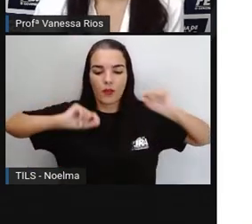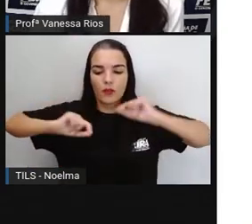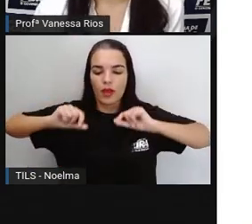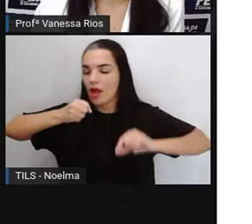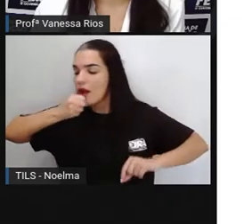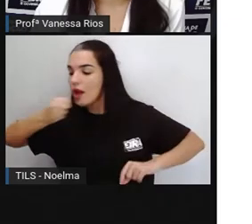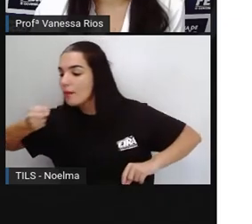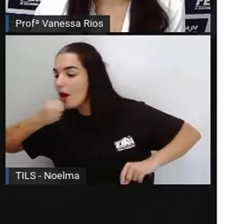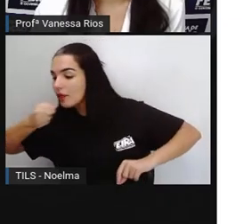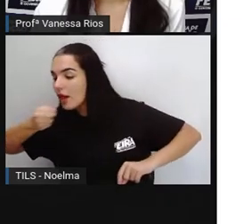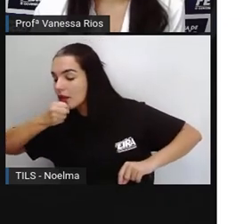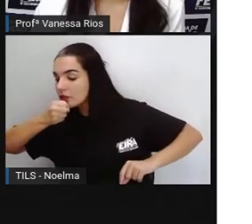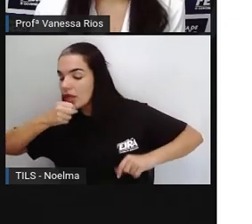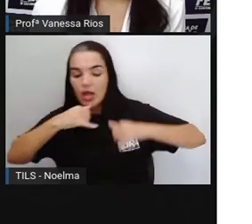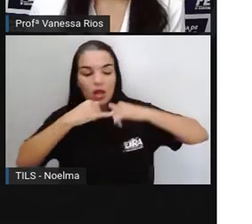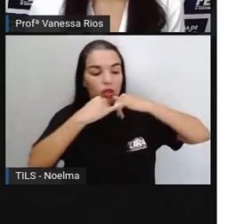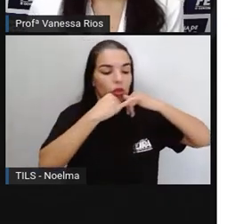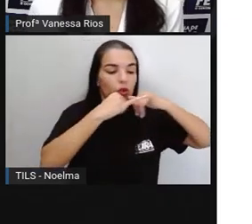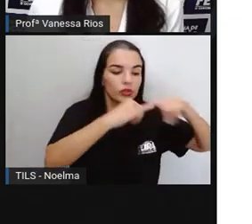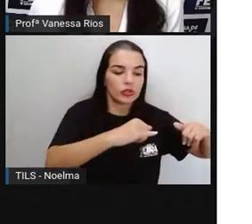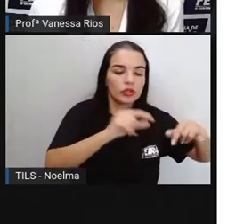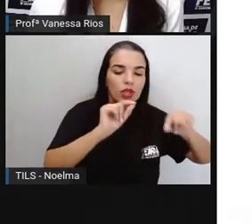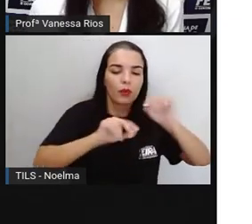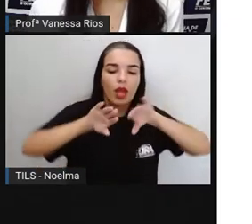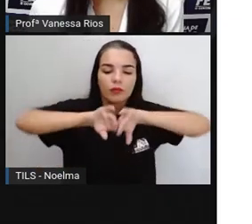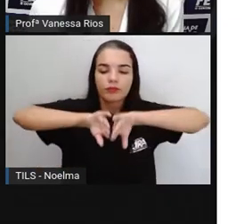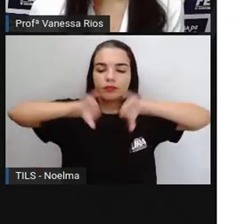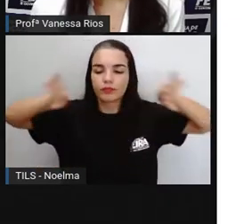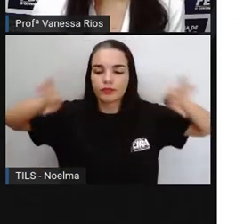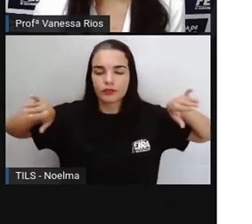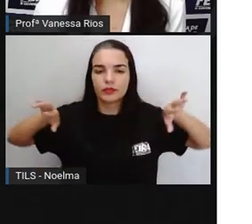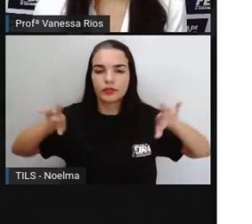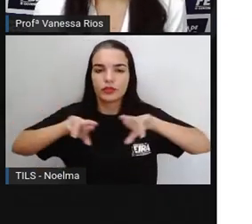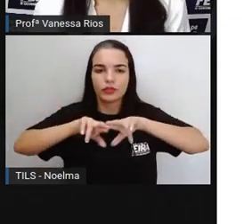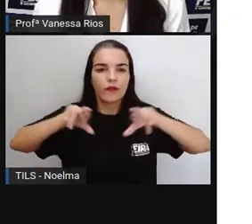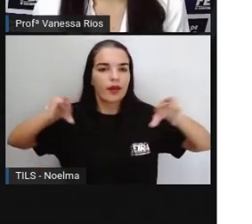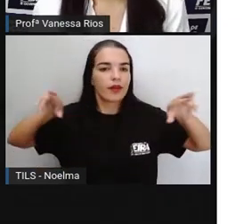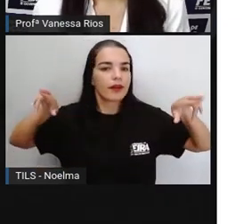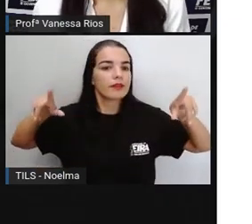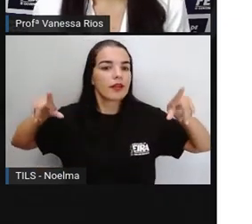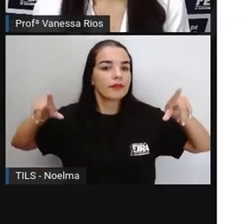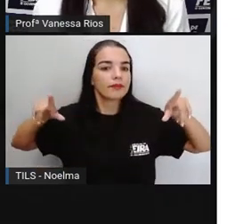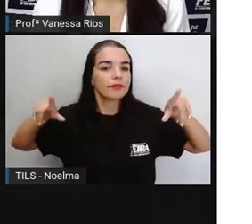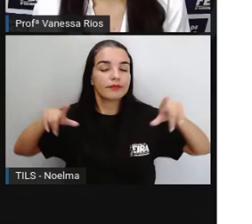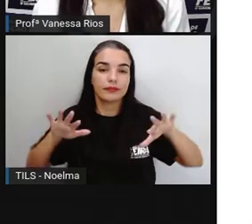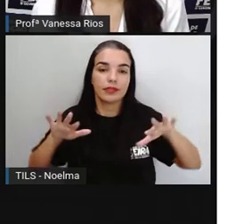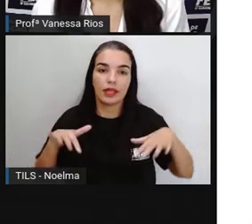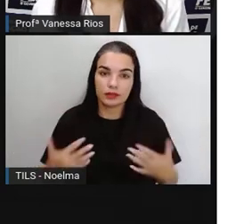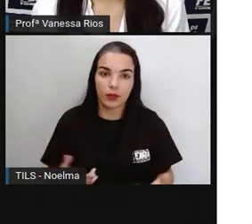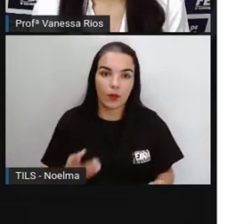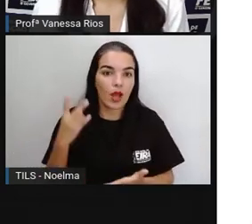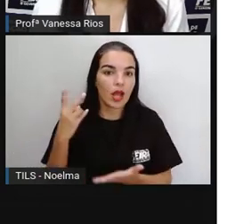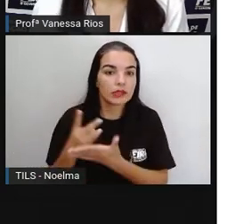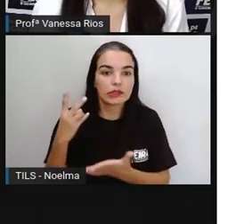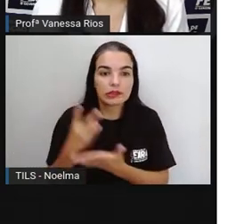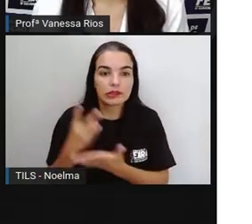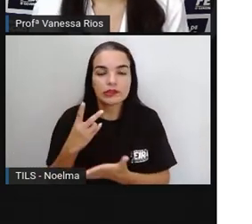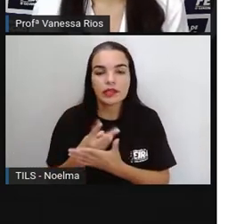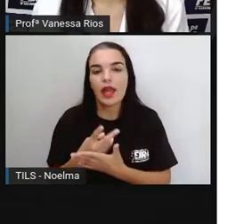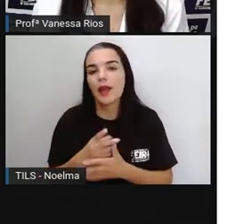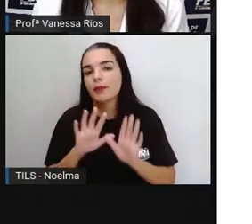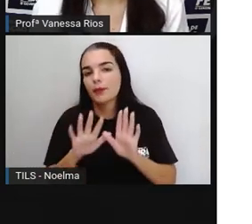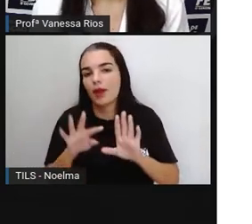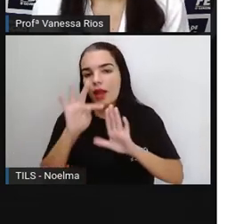possuem aí estruturas muito parecidas. E aí a diferença entre reportagem e notícia,